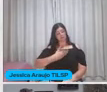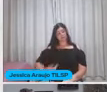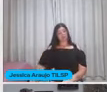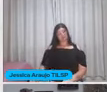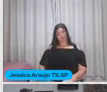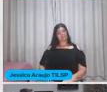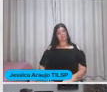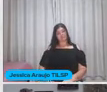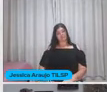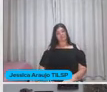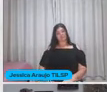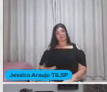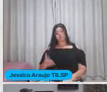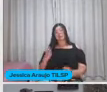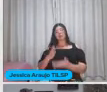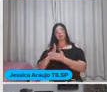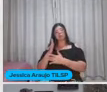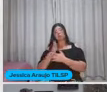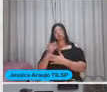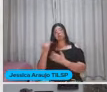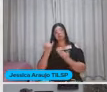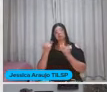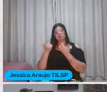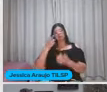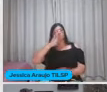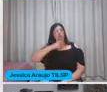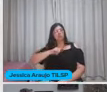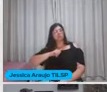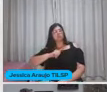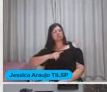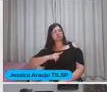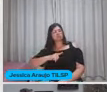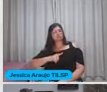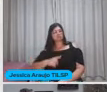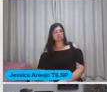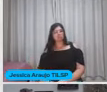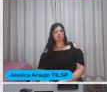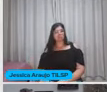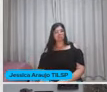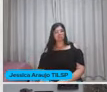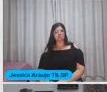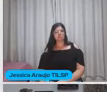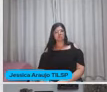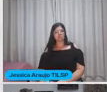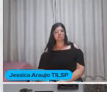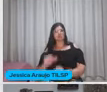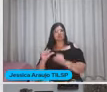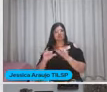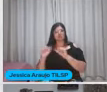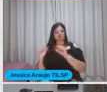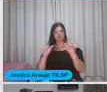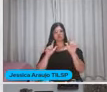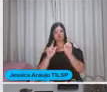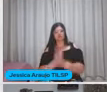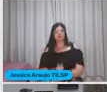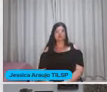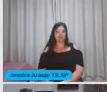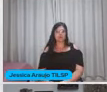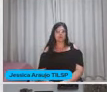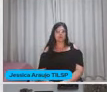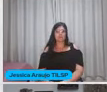Que me deu acesso A esses bens culturais Eu acho que foi fundamental Pode passar Ampliar esse repertório De